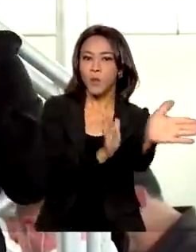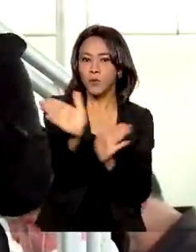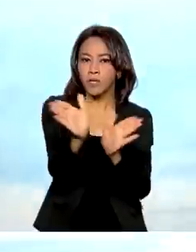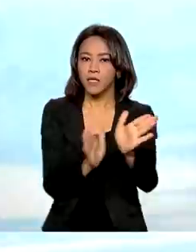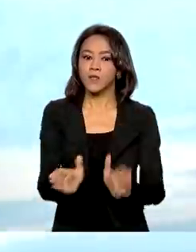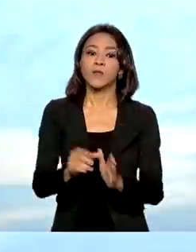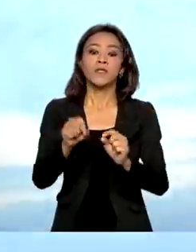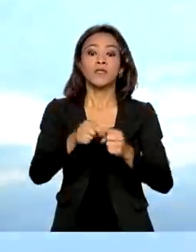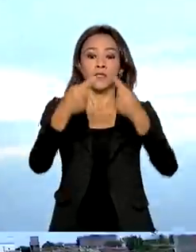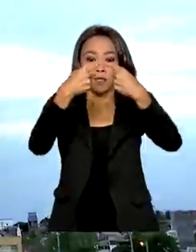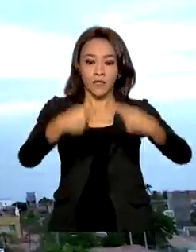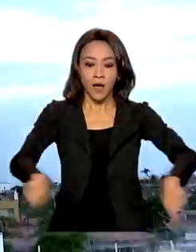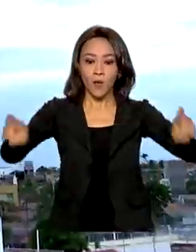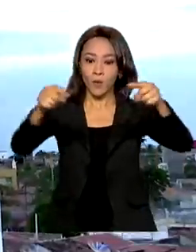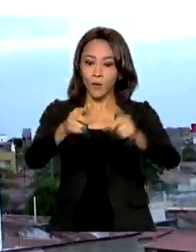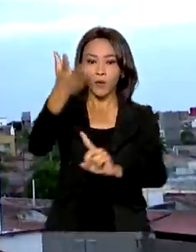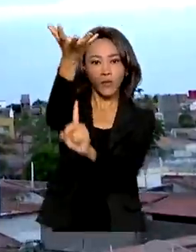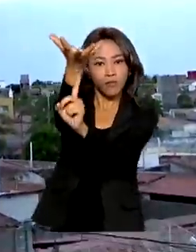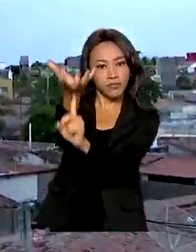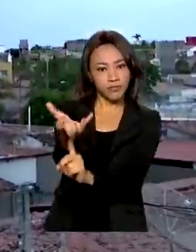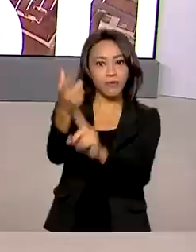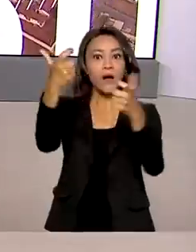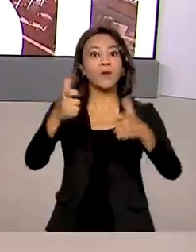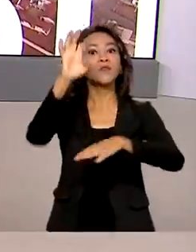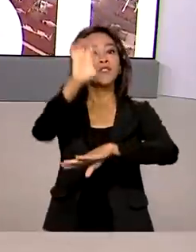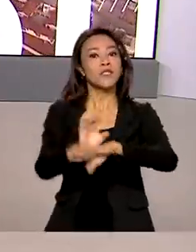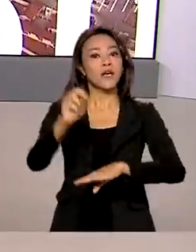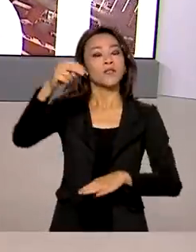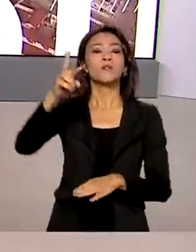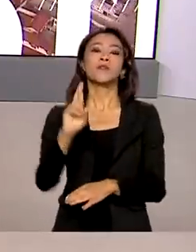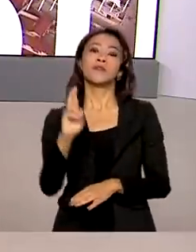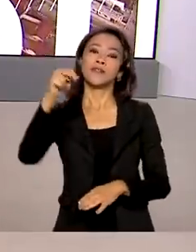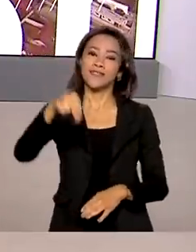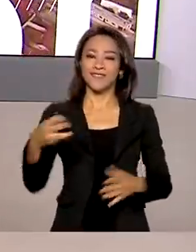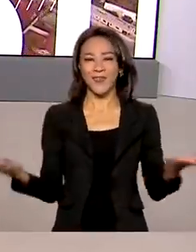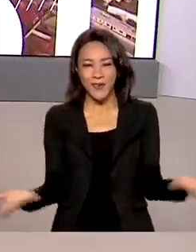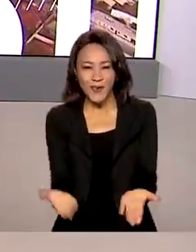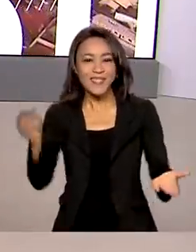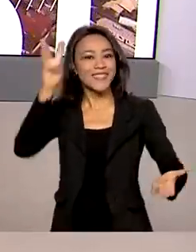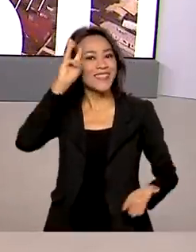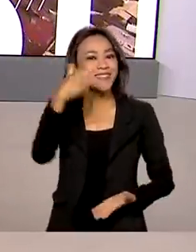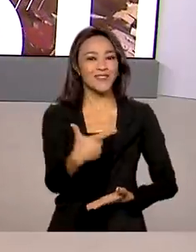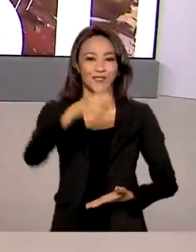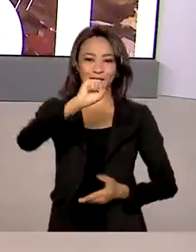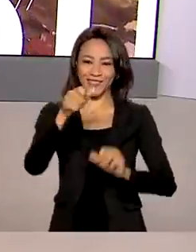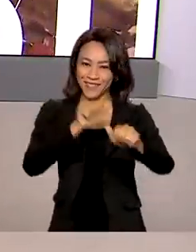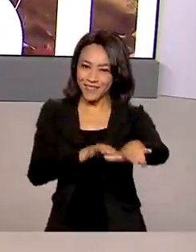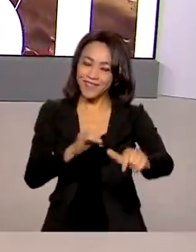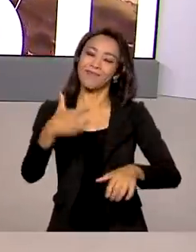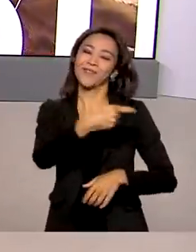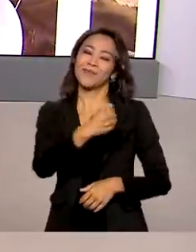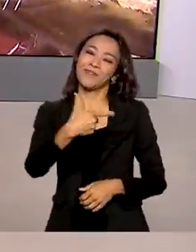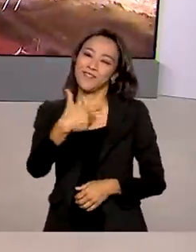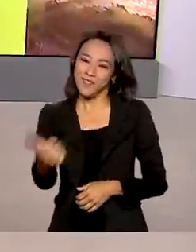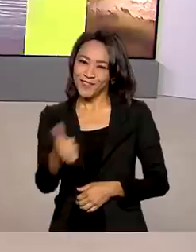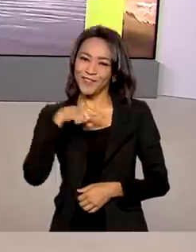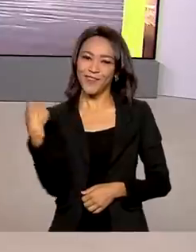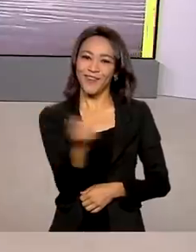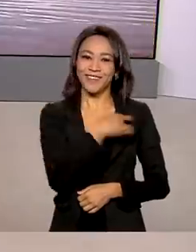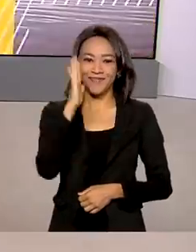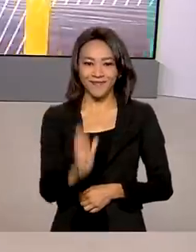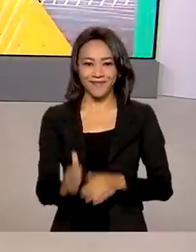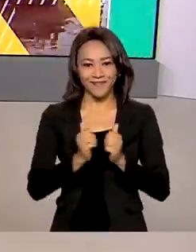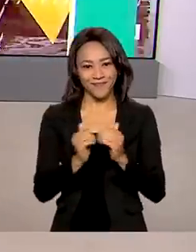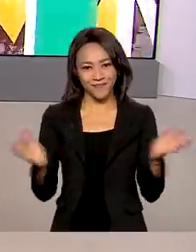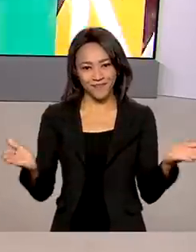estação de TV digital no Rio Grande do Norte. Hoje é terça-feira, 28 de setembro de 2021. O Brasil